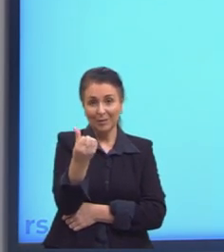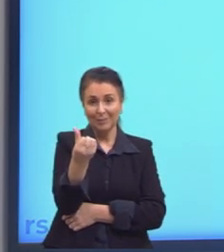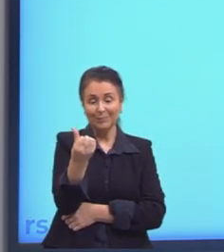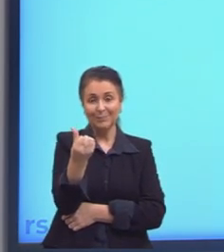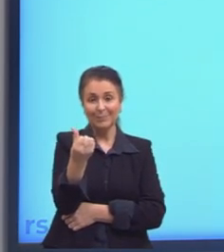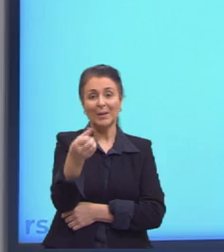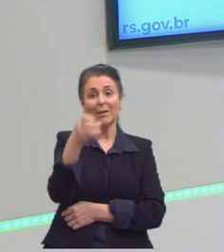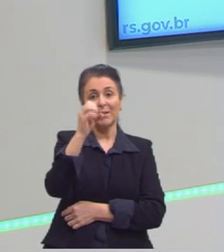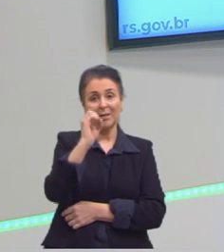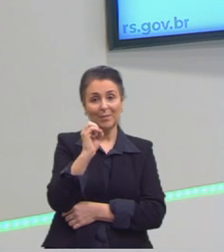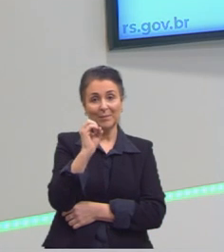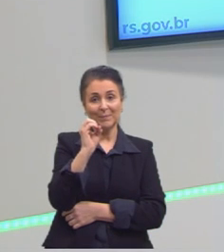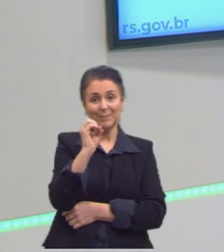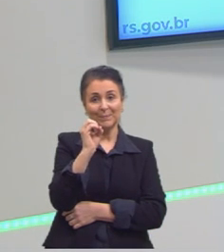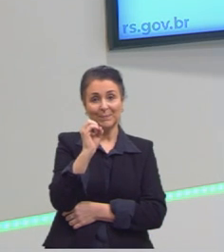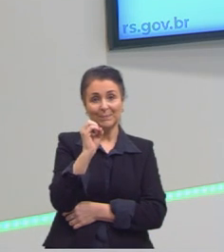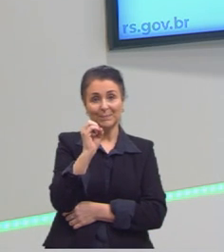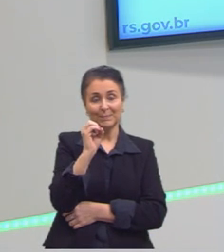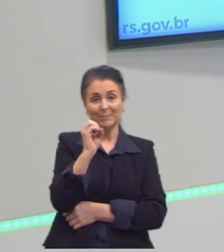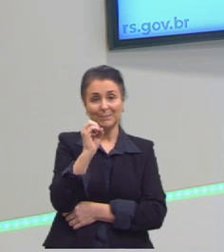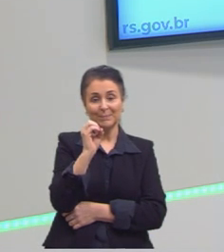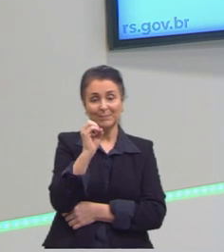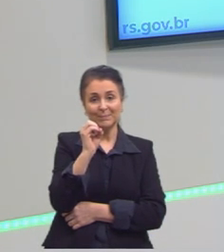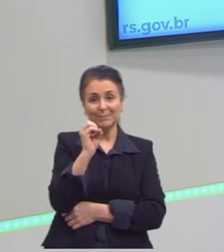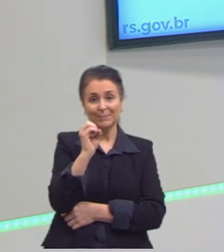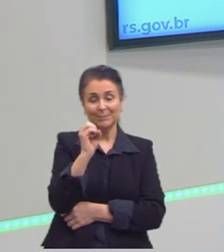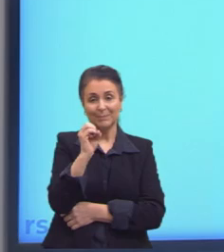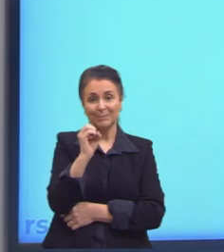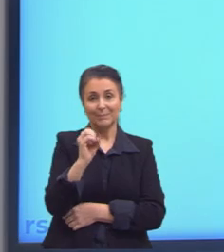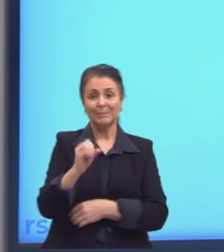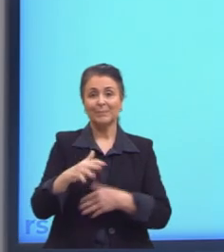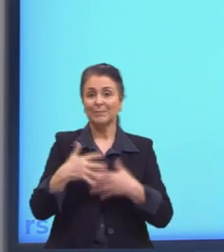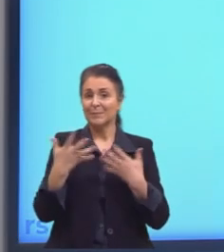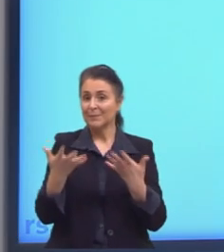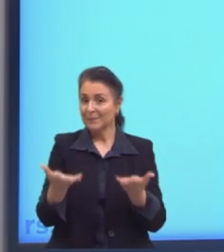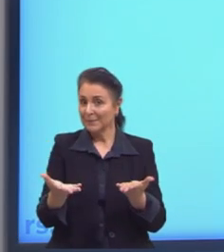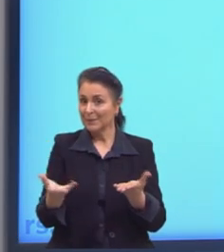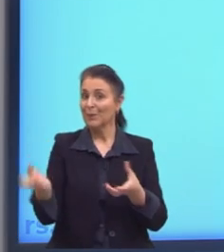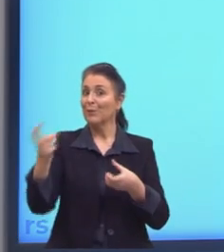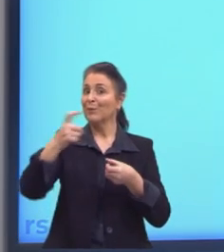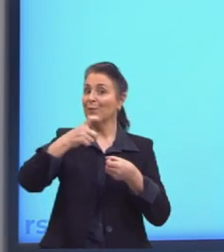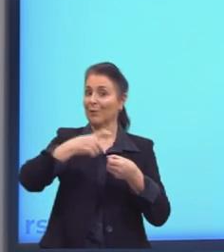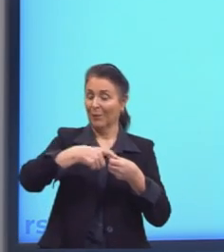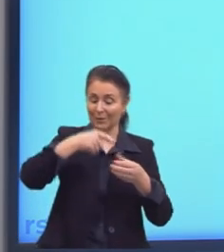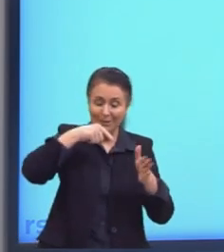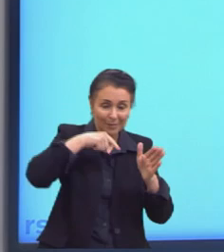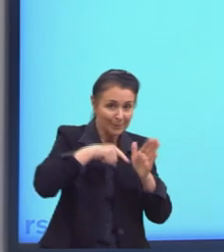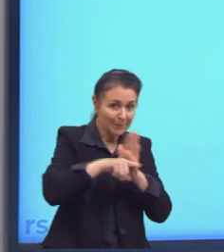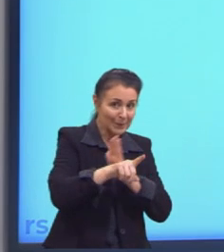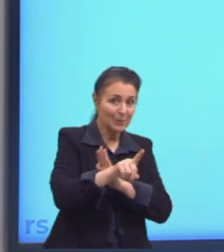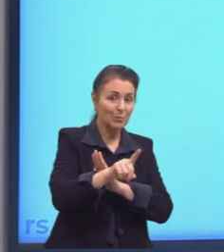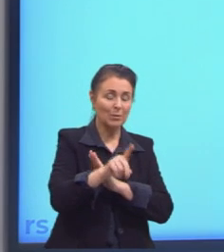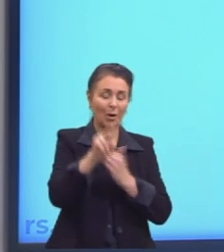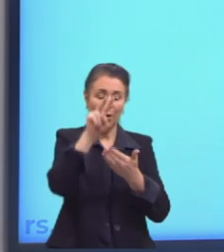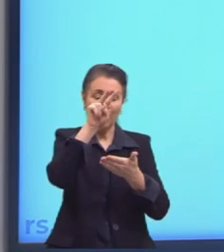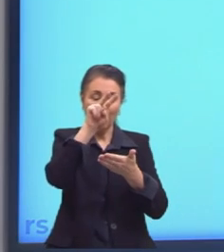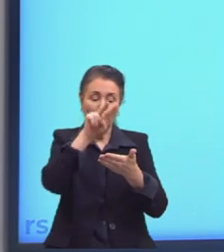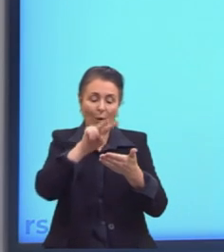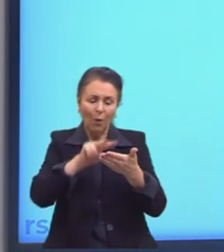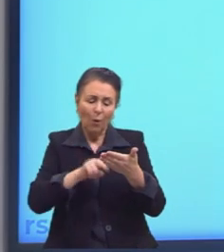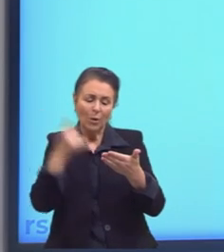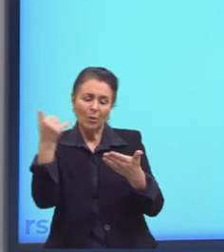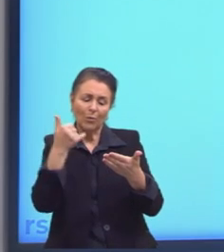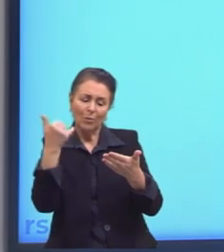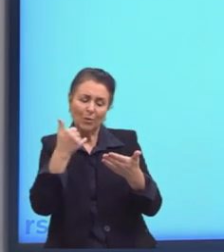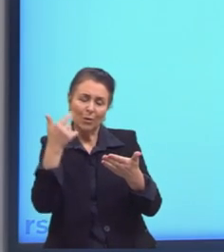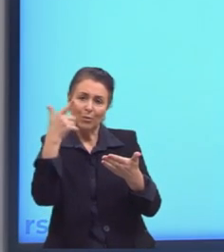antígeno O. Então, a gente volta, né, para o enunciado, dá uma olhada ali nas informações.